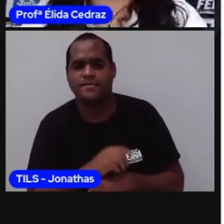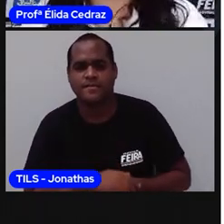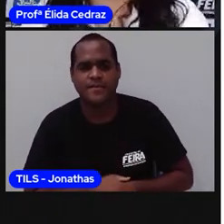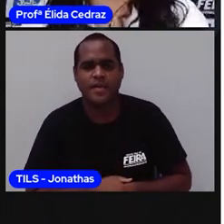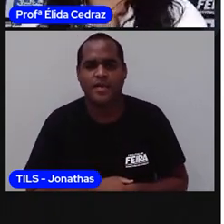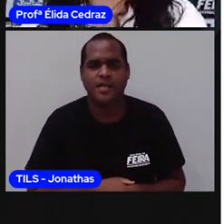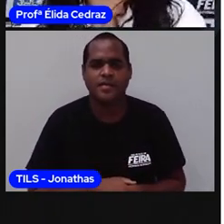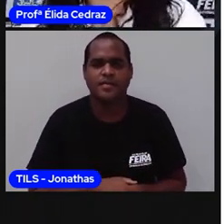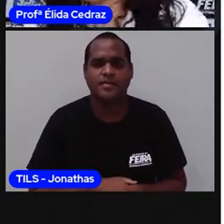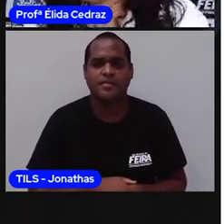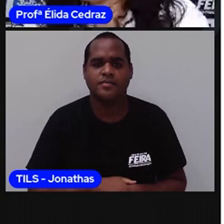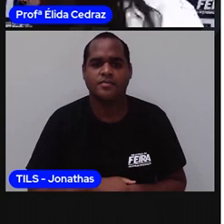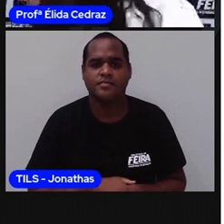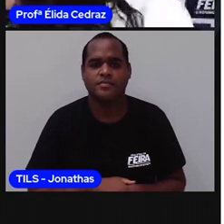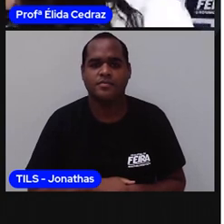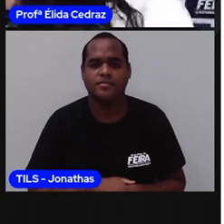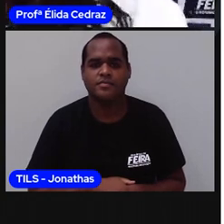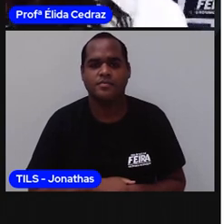Vê se você acha.